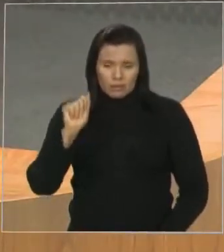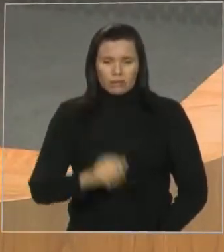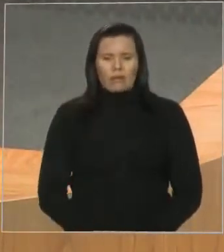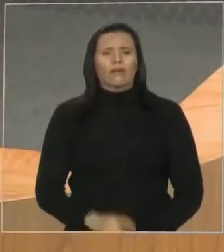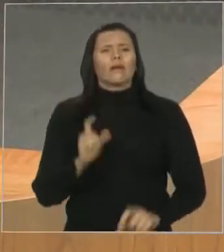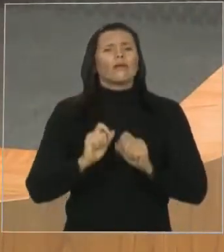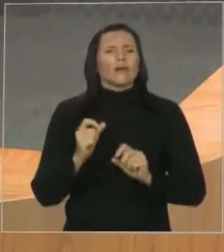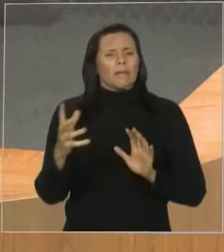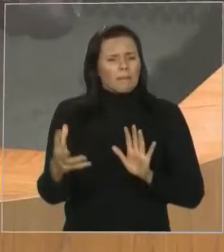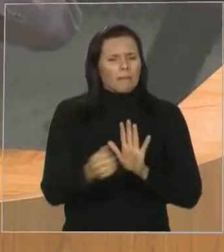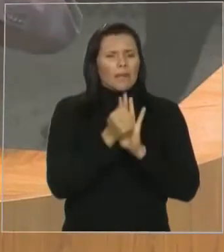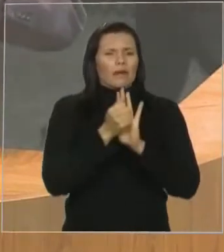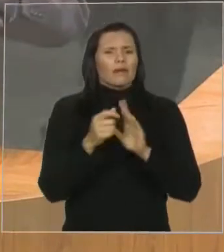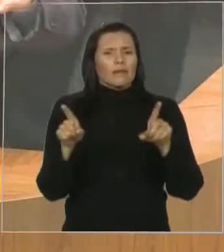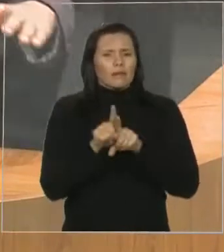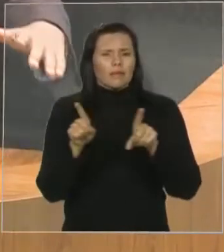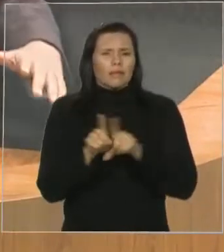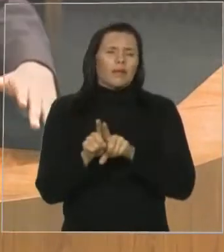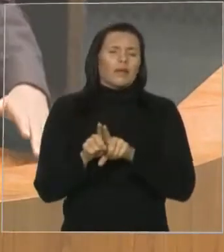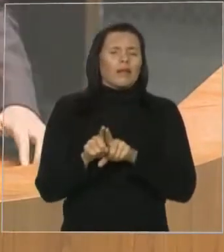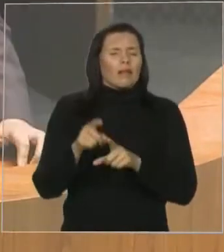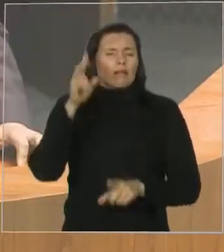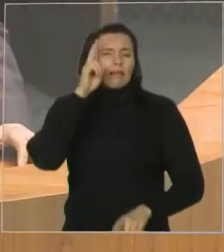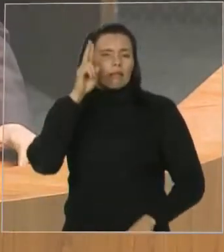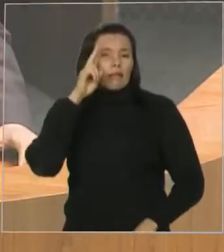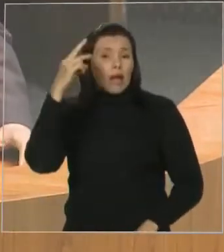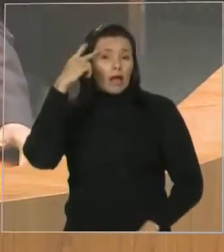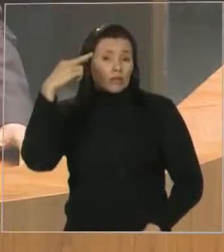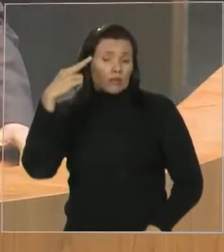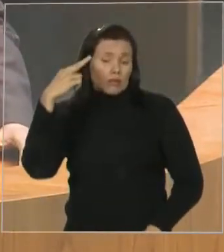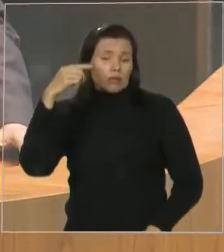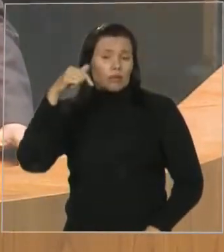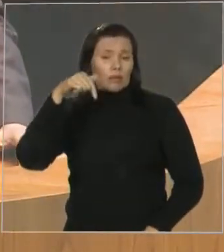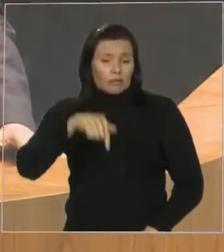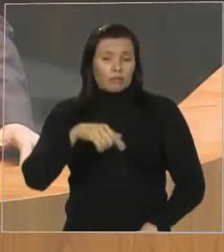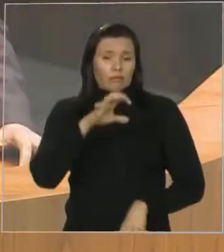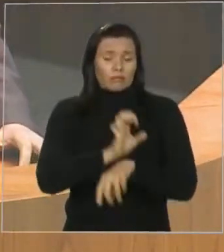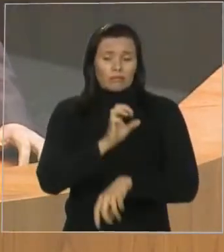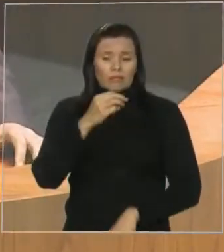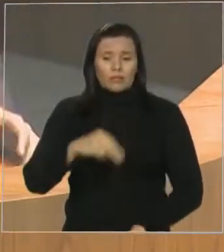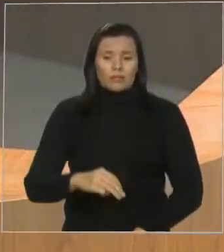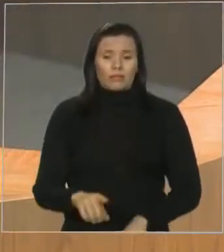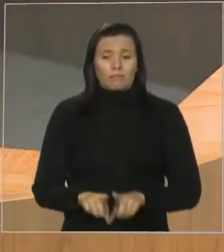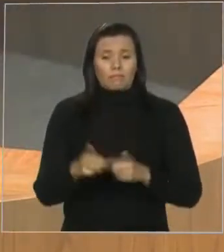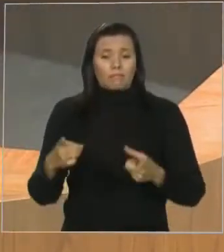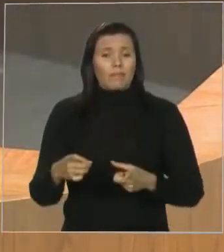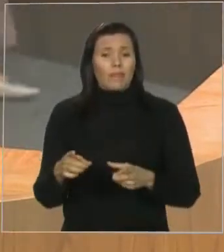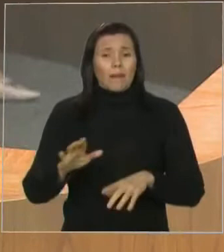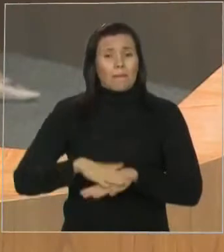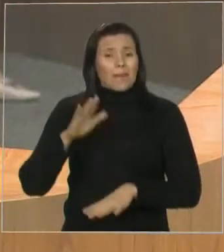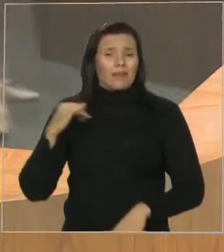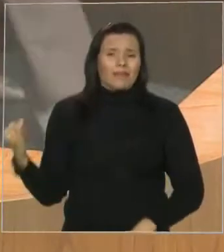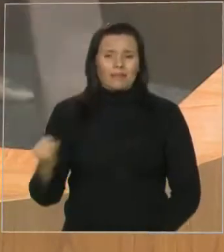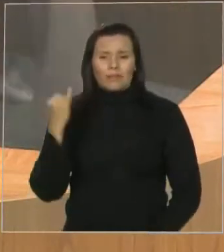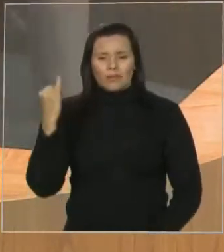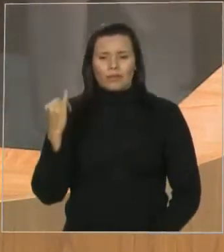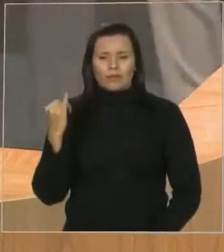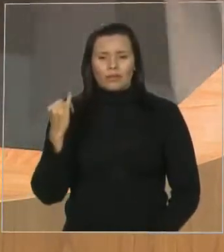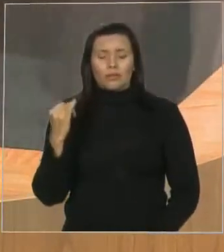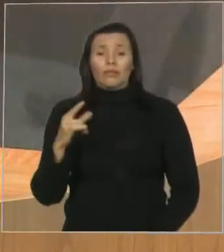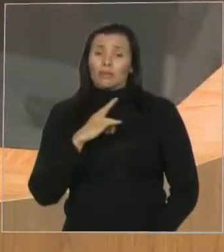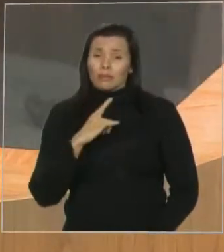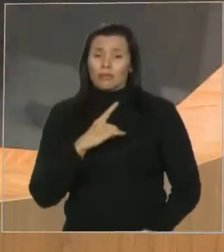revoltas em vários estados da federação, mas a maior que existiu aqui no Maranhão, que está no livro de